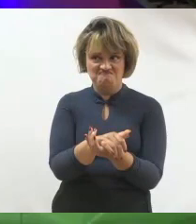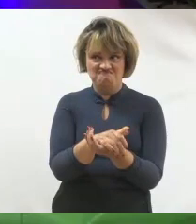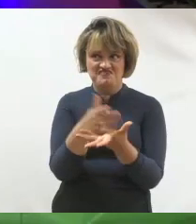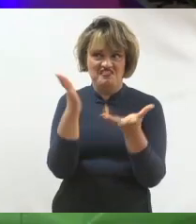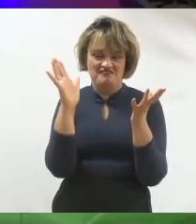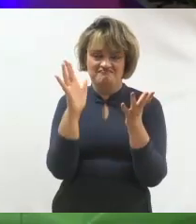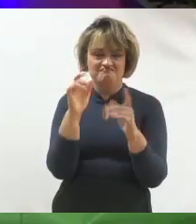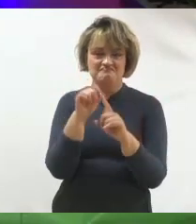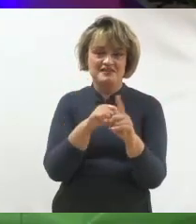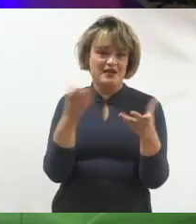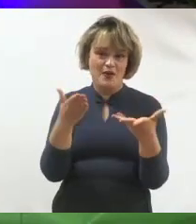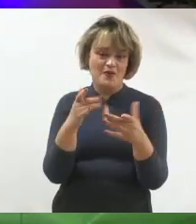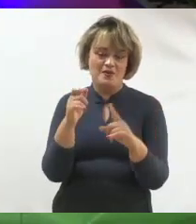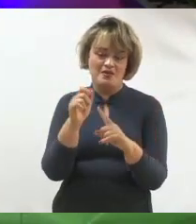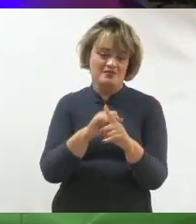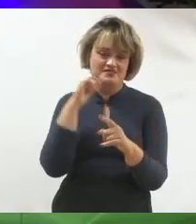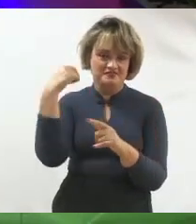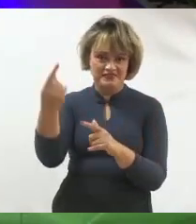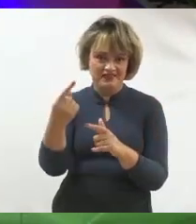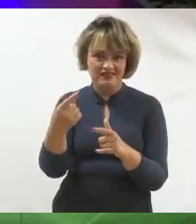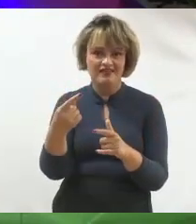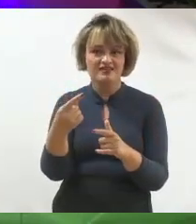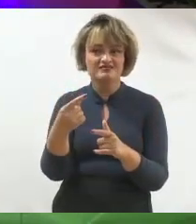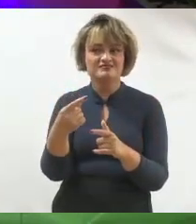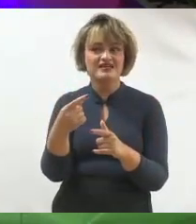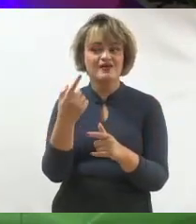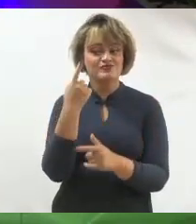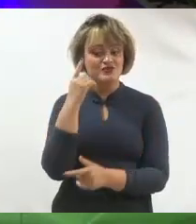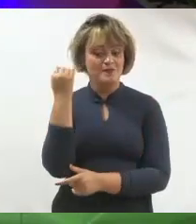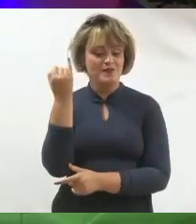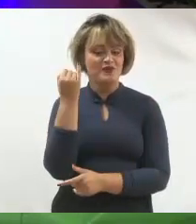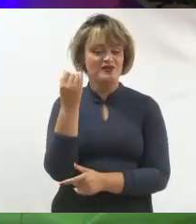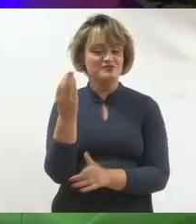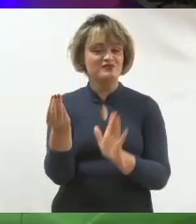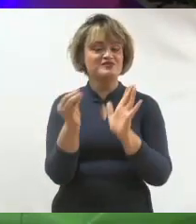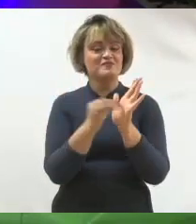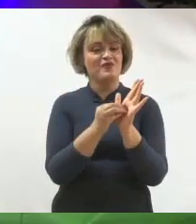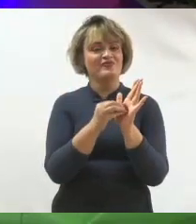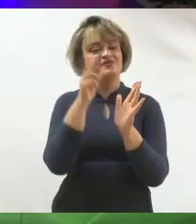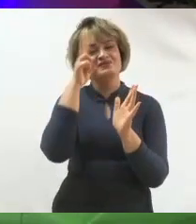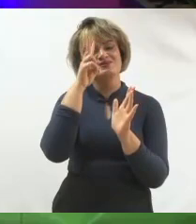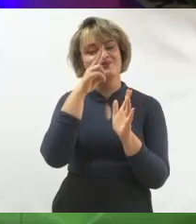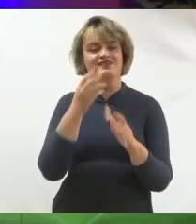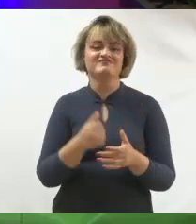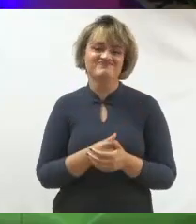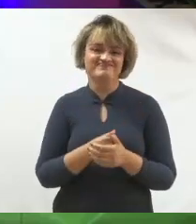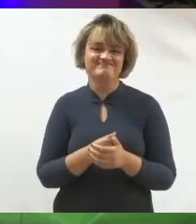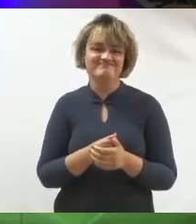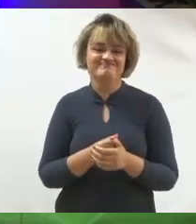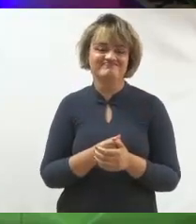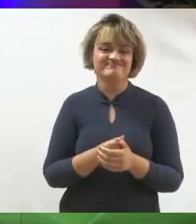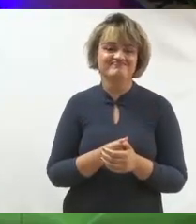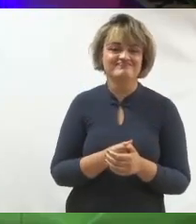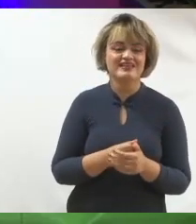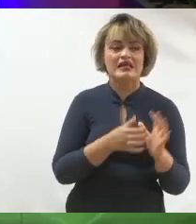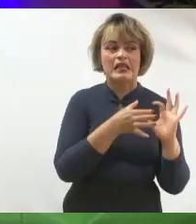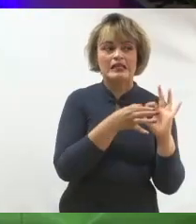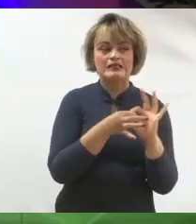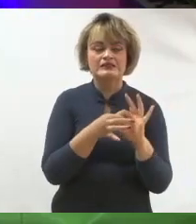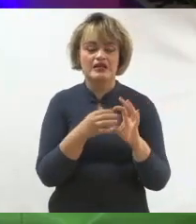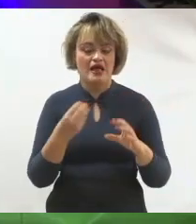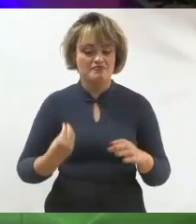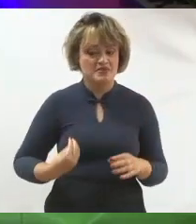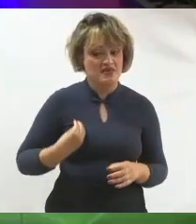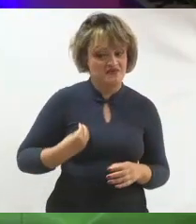sei lá, esse mês, mês que vem, depois, pode ser algo relevante para você contar também uma história. Comece a ligar o que você